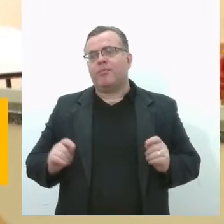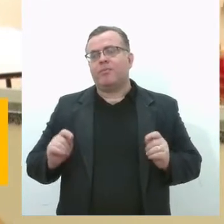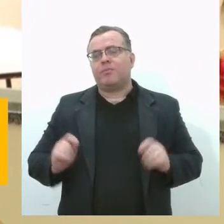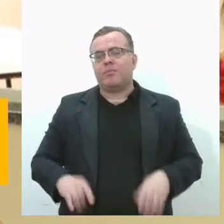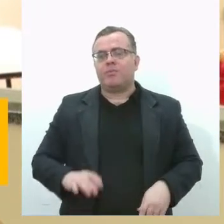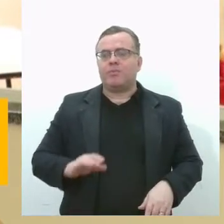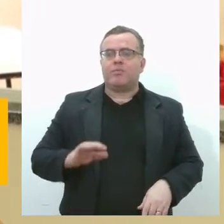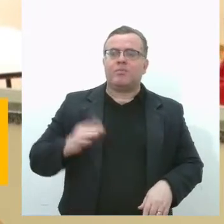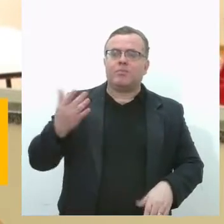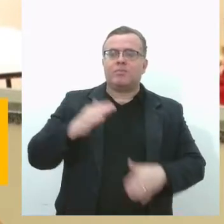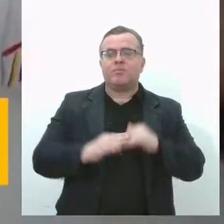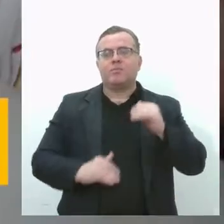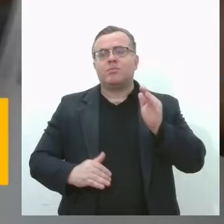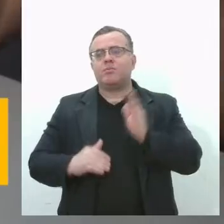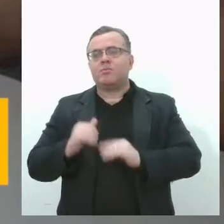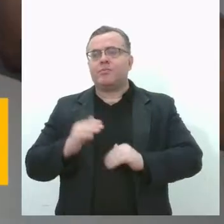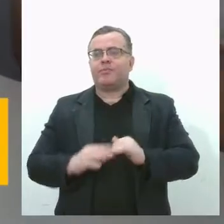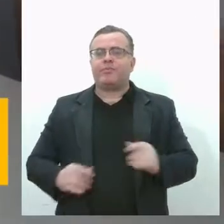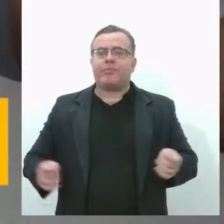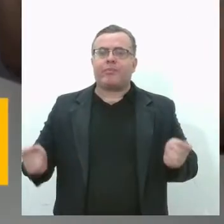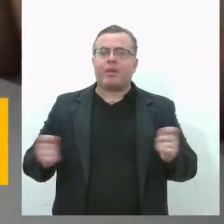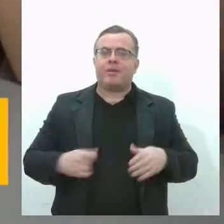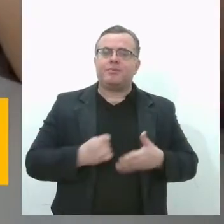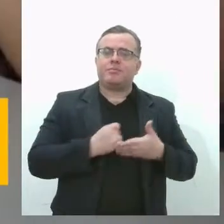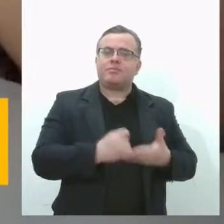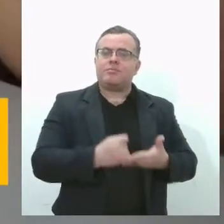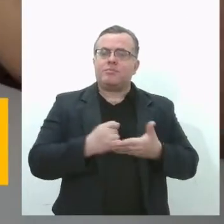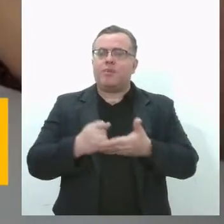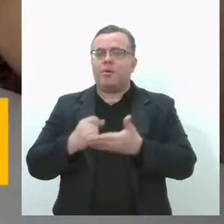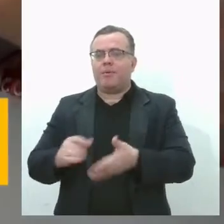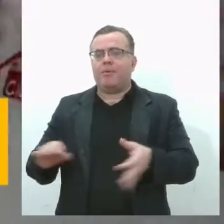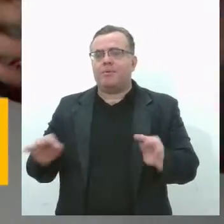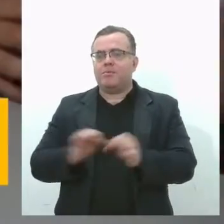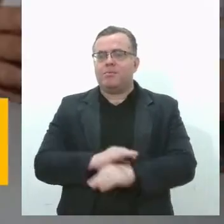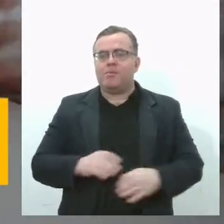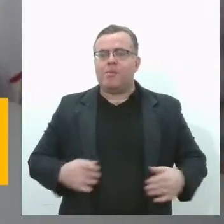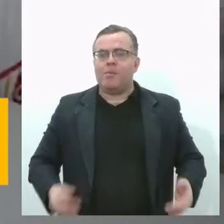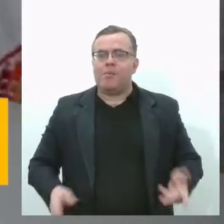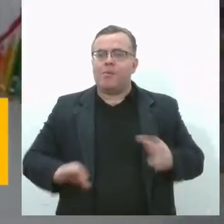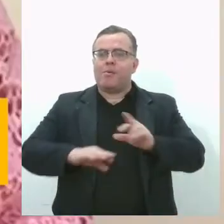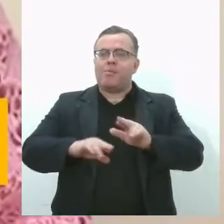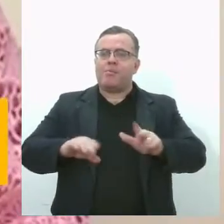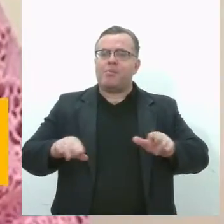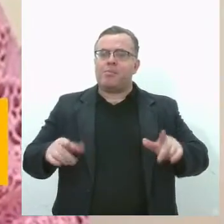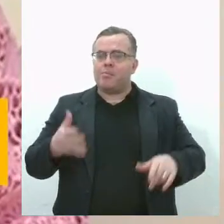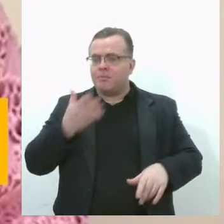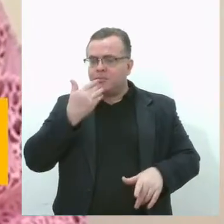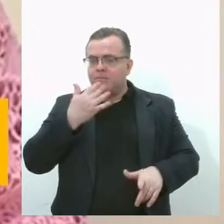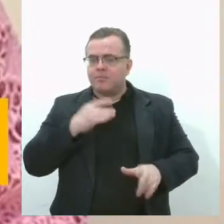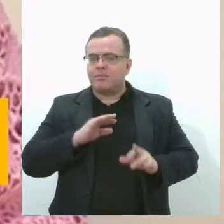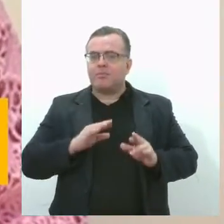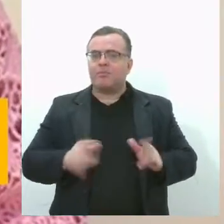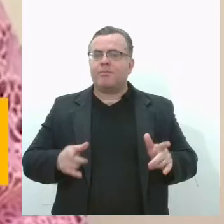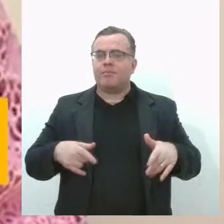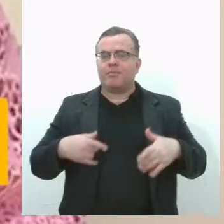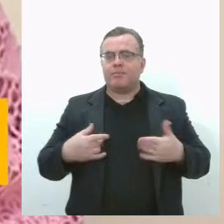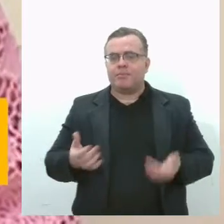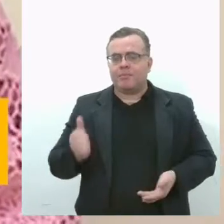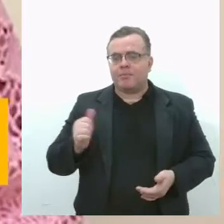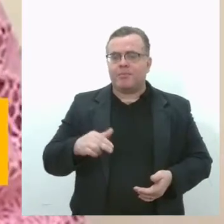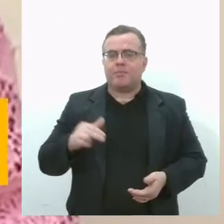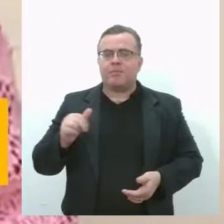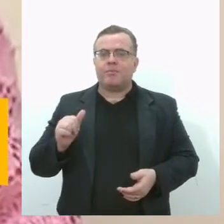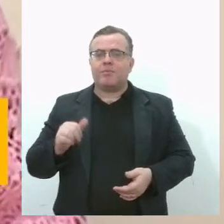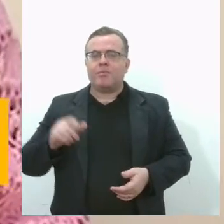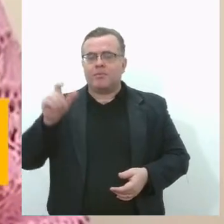nutricionista que pode ajudar. A orientação dos nutricionistas é variar os alimentos no lanche. Ana Monique citou alguns exemplos que